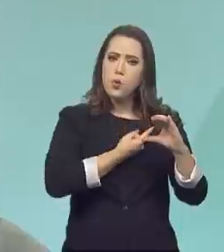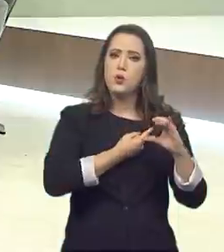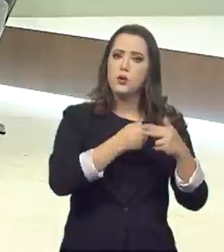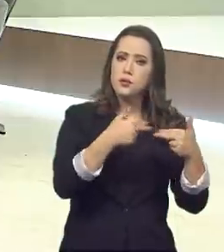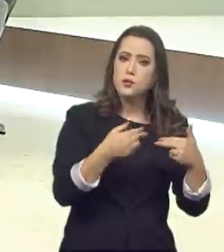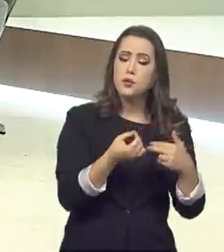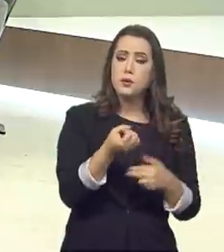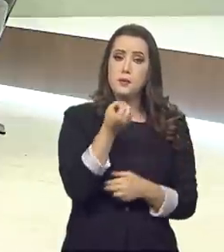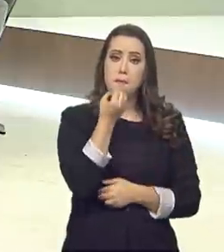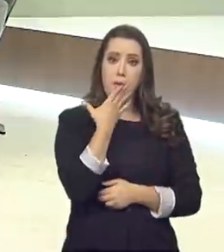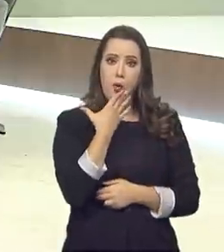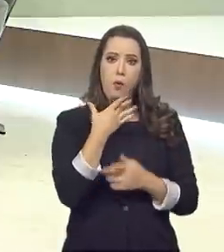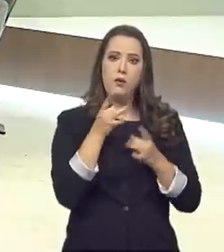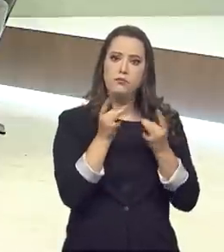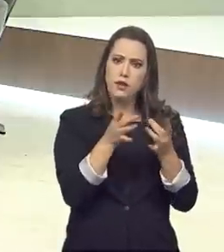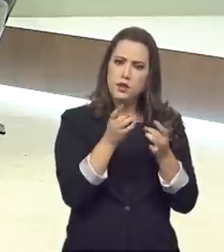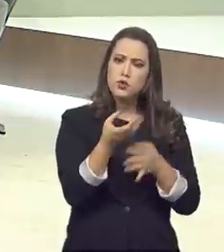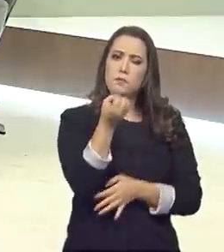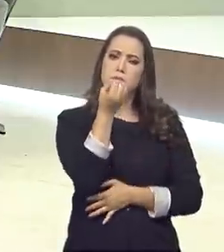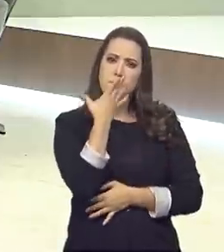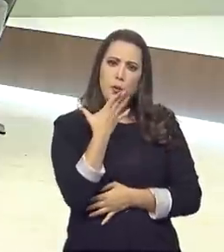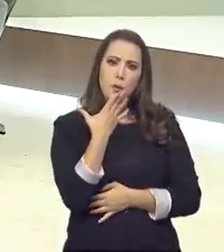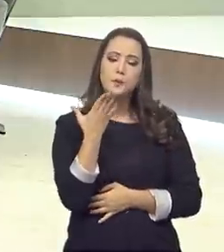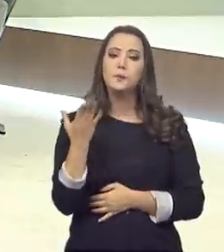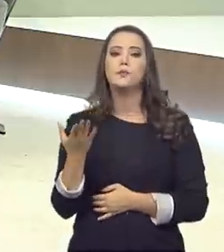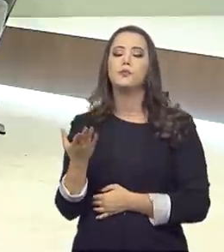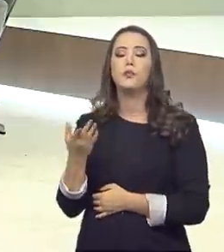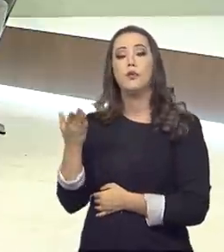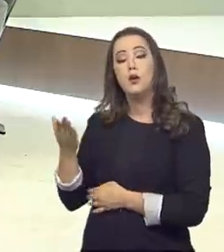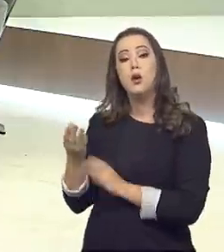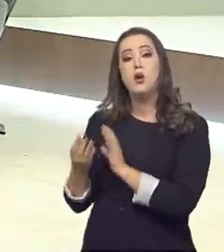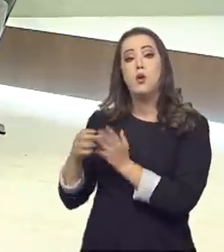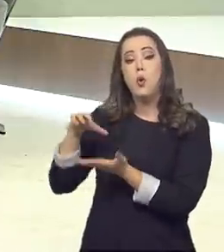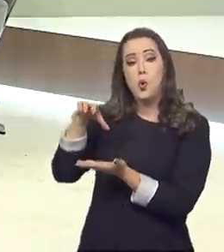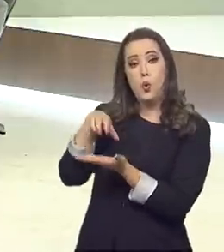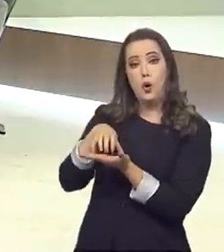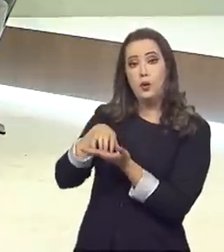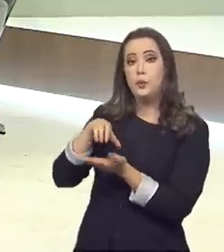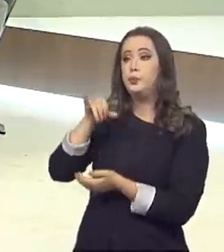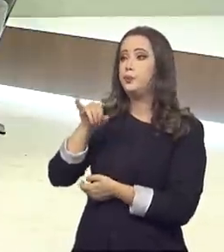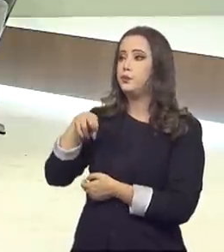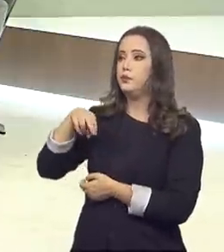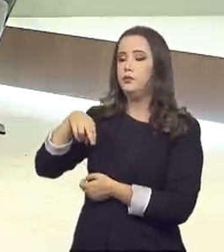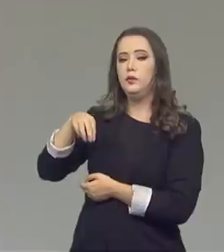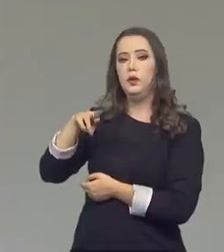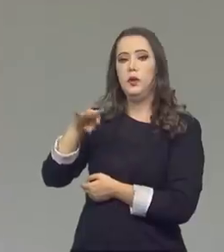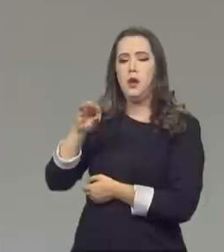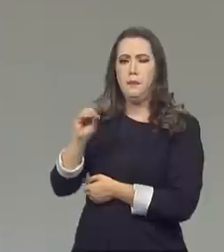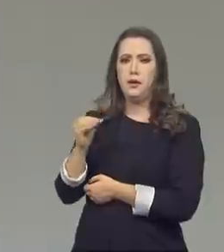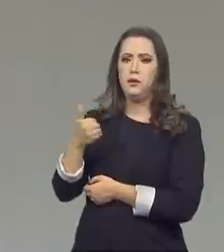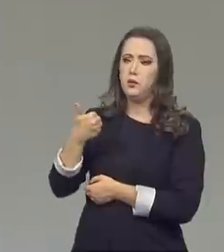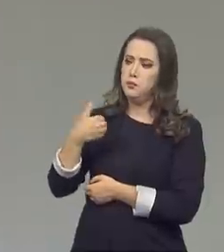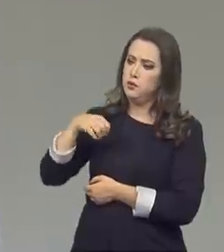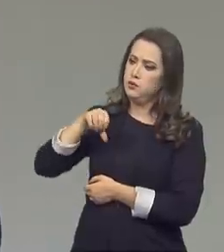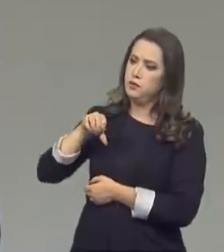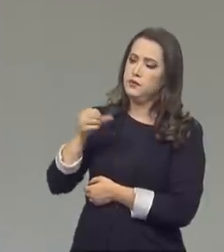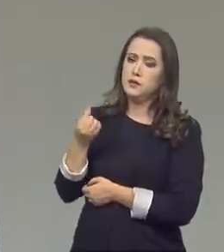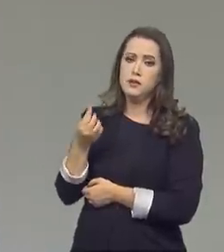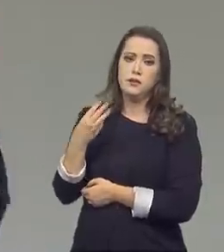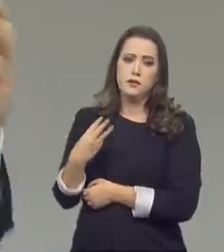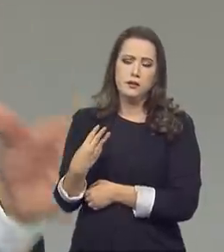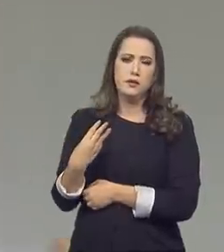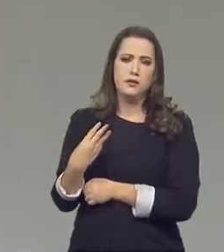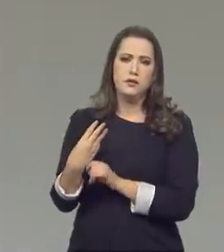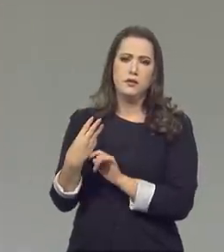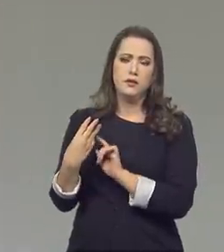produto. Agora, o Inmetro é de 1973. Eu queria retomar um pouquinho essa história do Inmetro. Na década de 80, o Inmetro